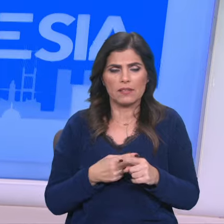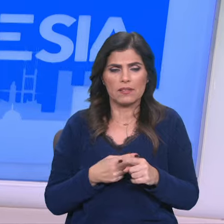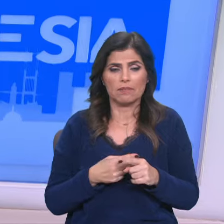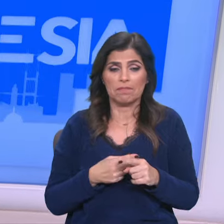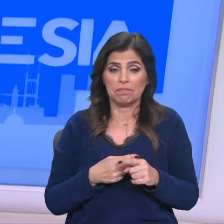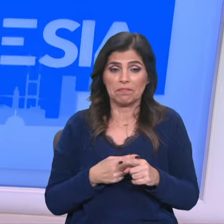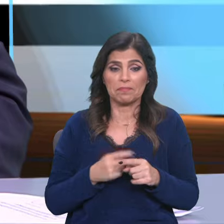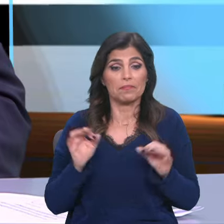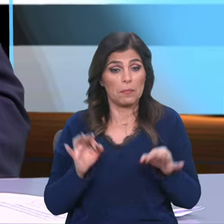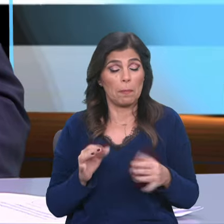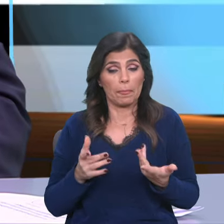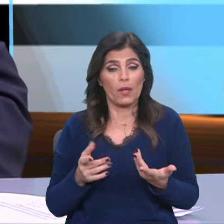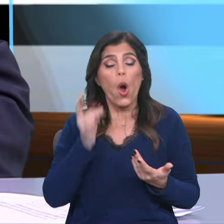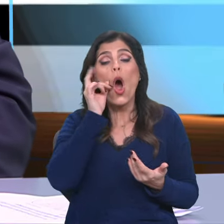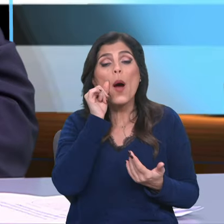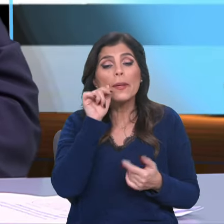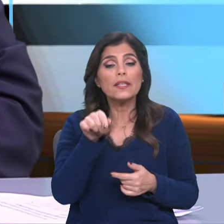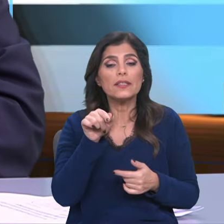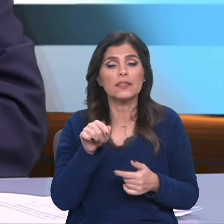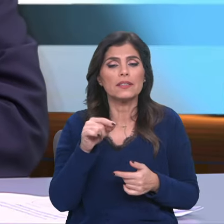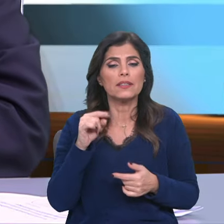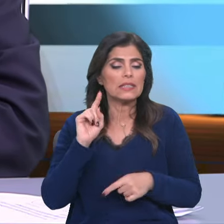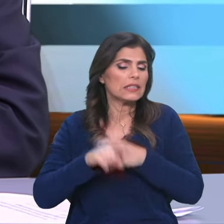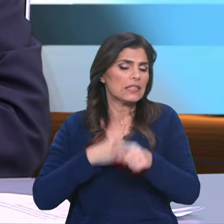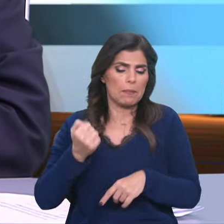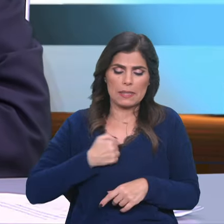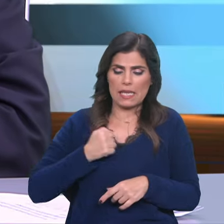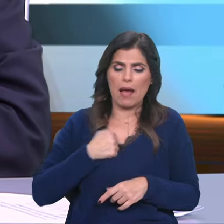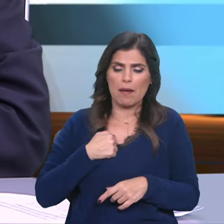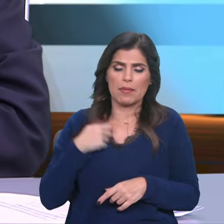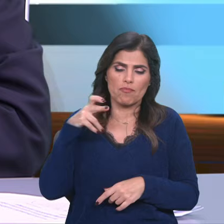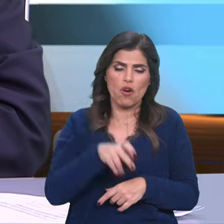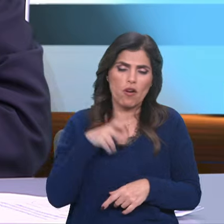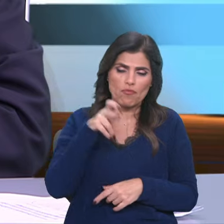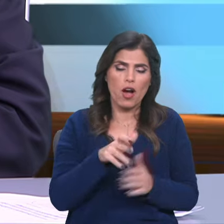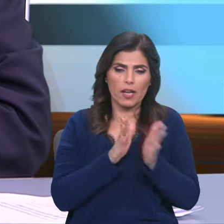Certamente, não é? Este homem ia todos os sábados à sinagoga.